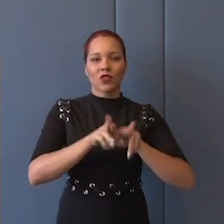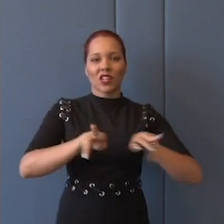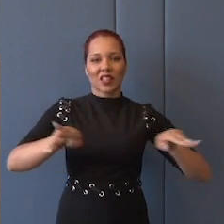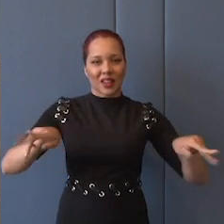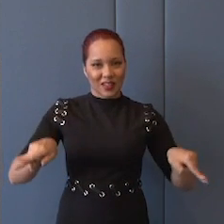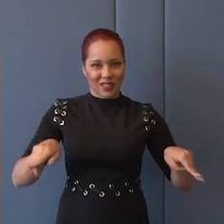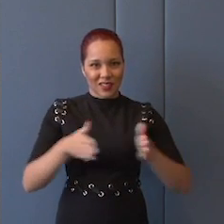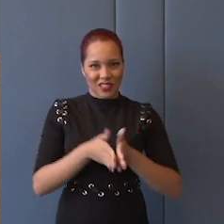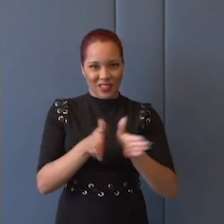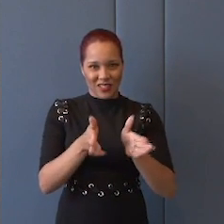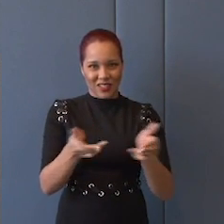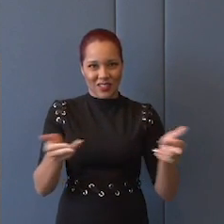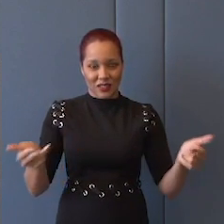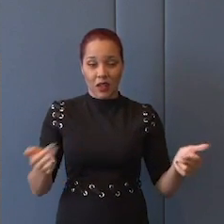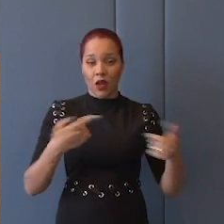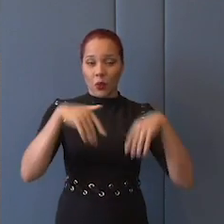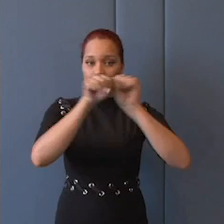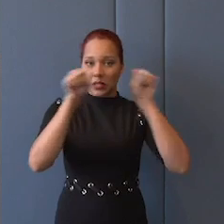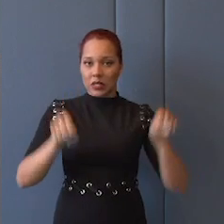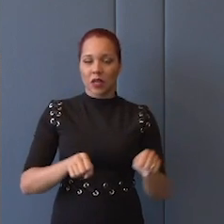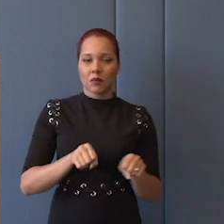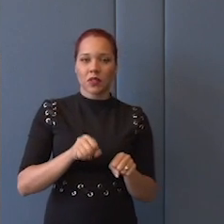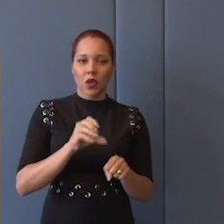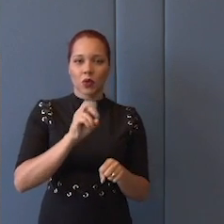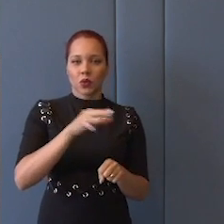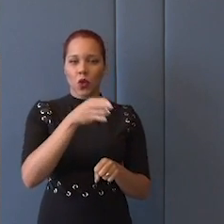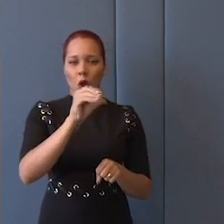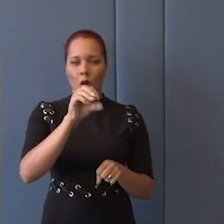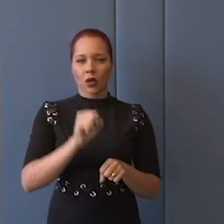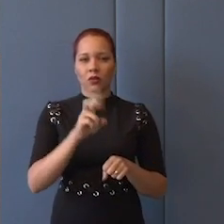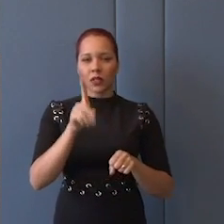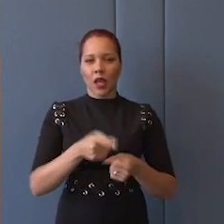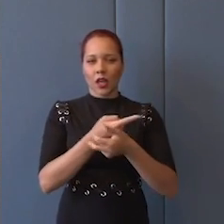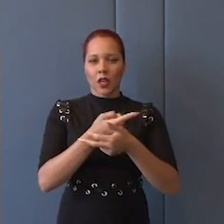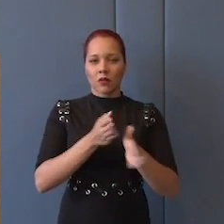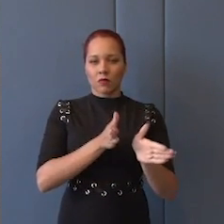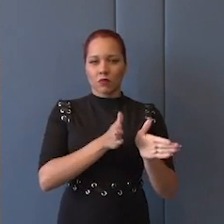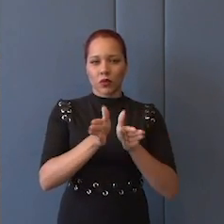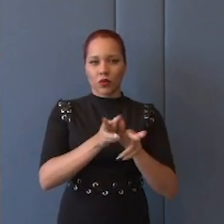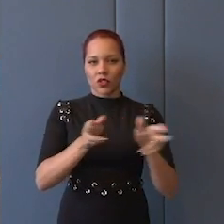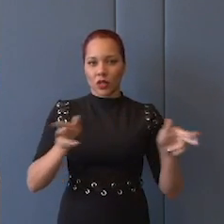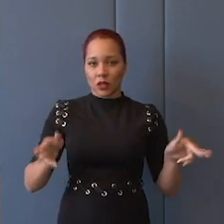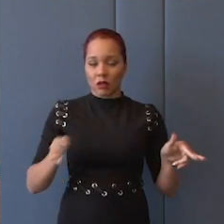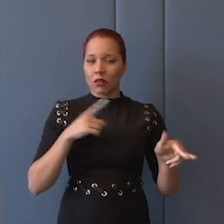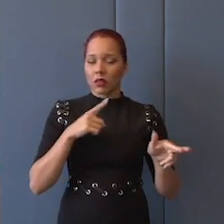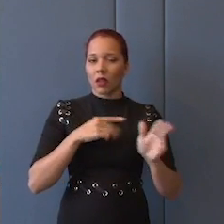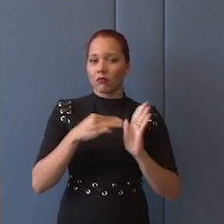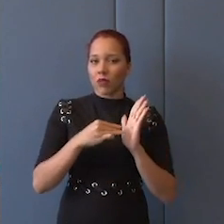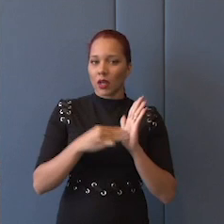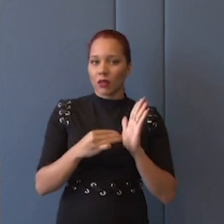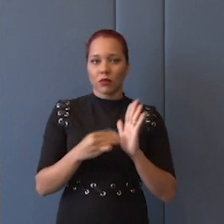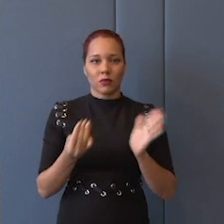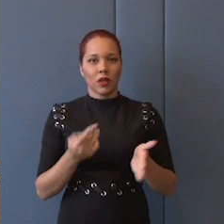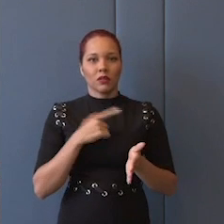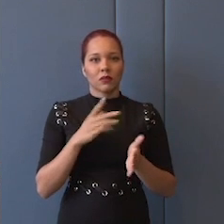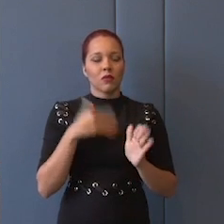o sistema, os órgãos multilaterais não são um conteúdo. Você não está dizendo nada sobre o conteúdo, talvez sobre o método, mas não está dizendo nada sobre o